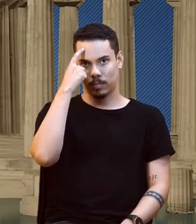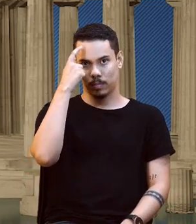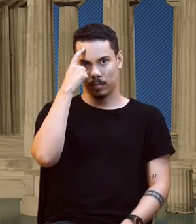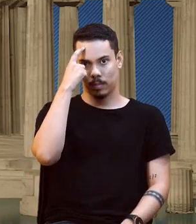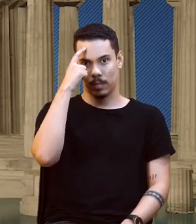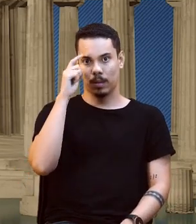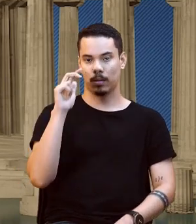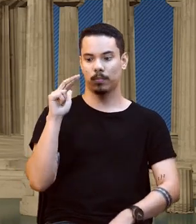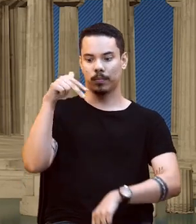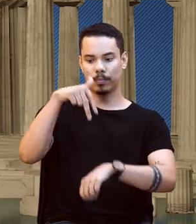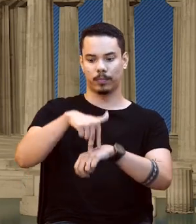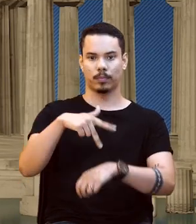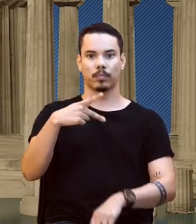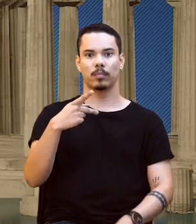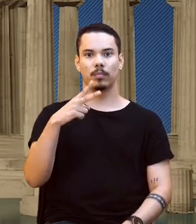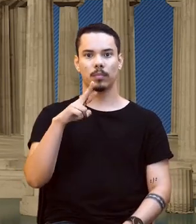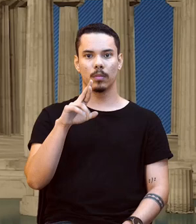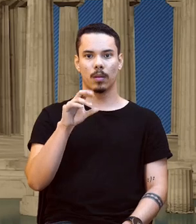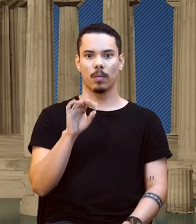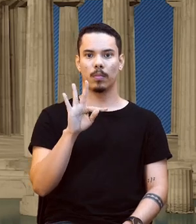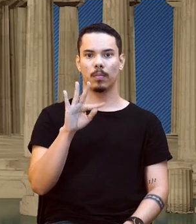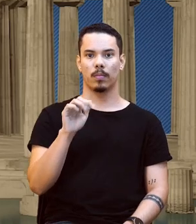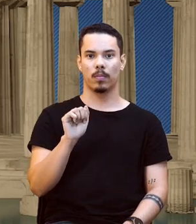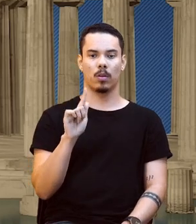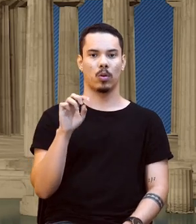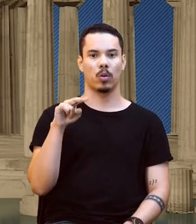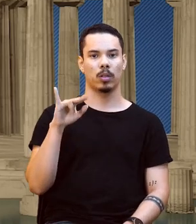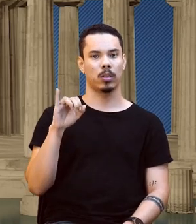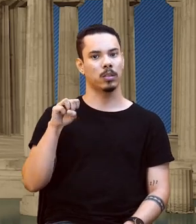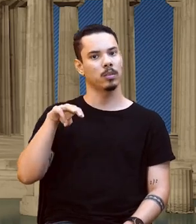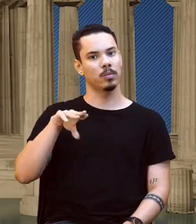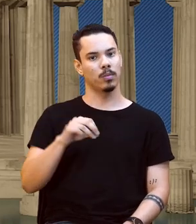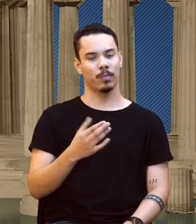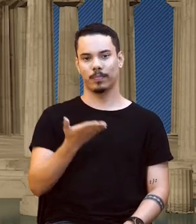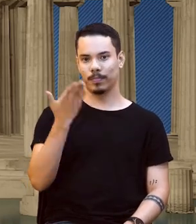Protagonismo juvenil aos estudantes, não é verdade? Vamos lá para a nossa atividade?